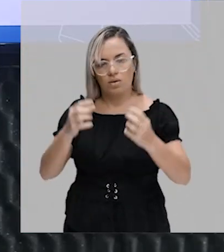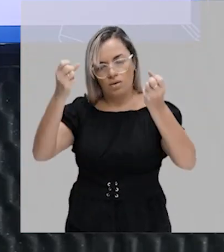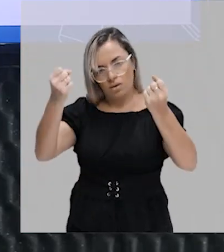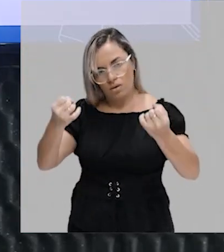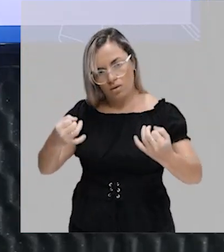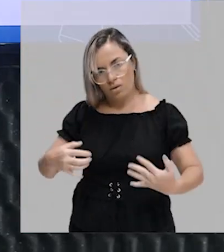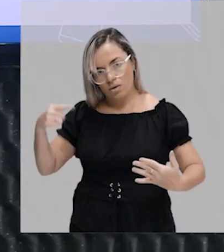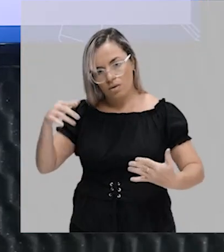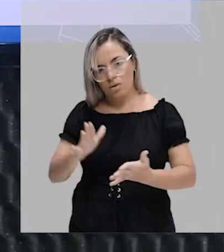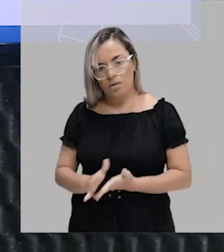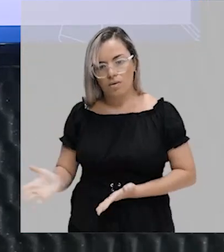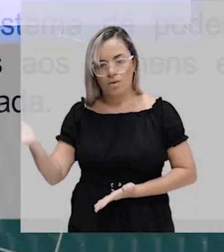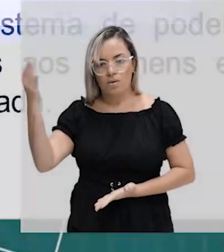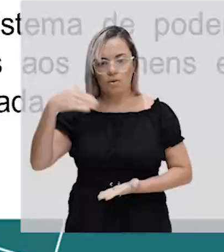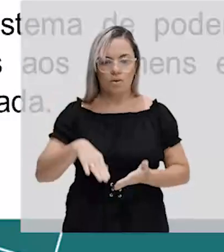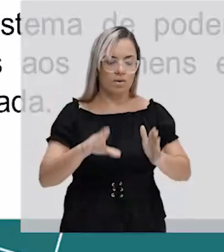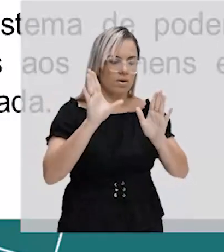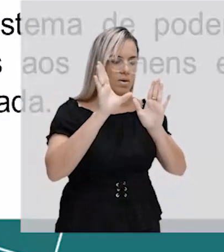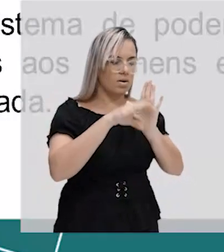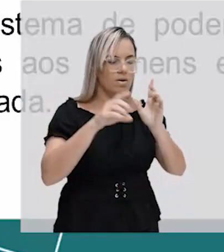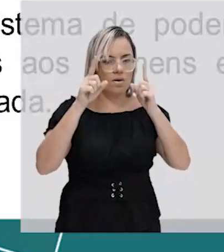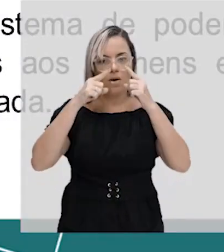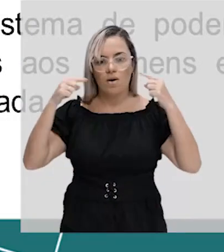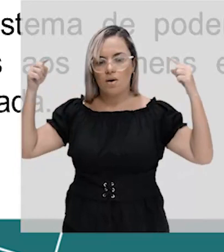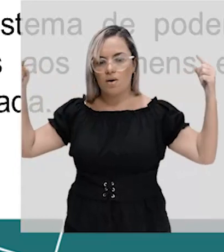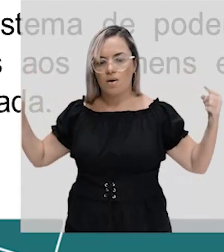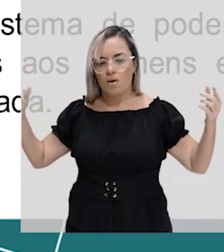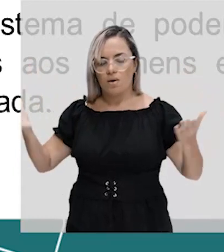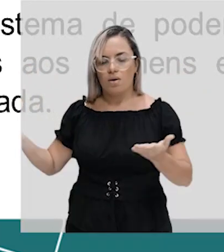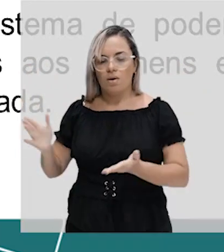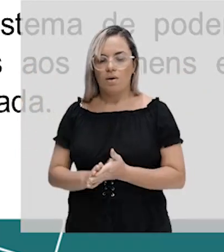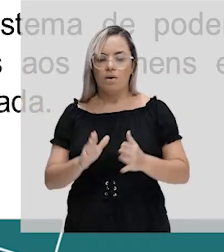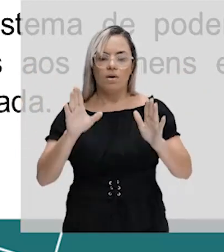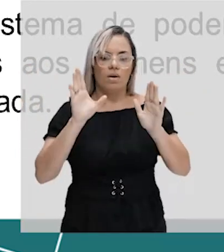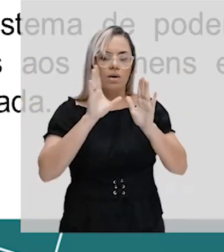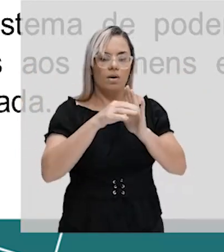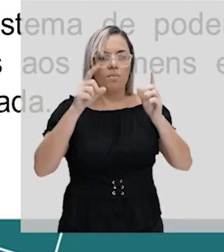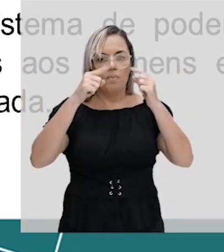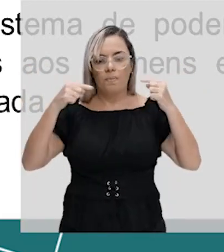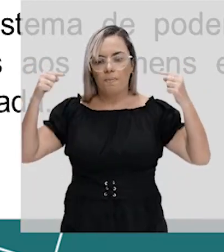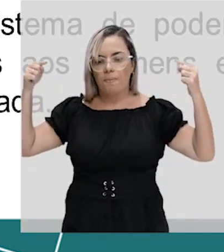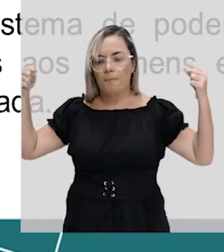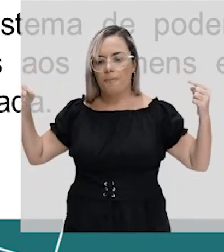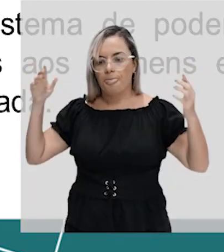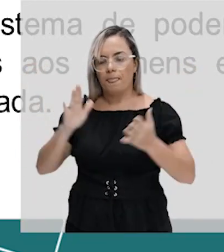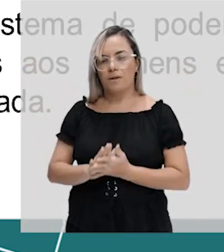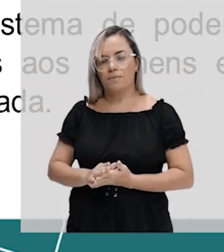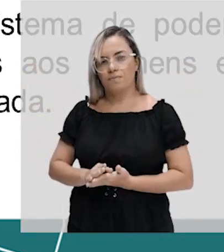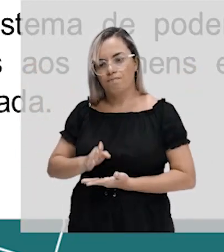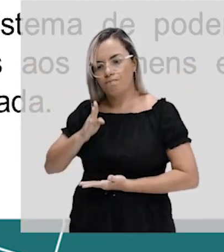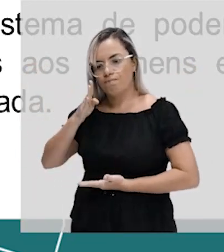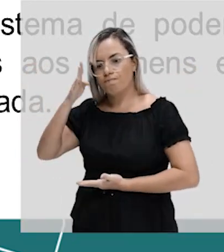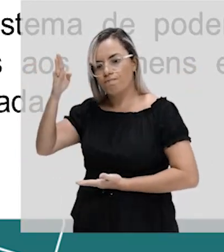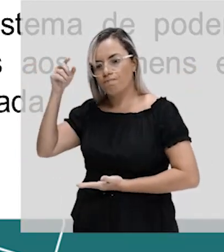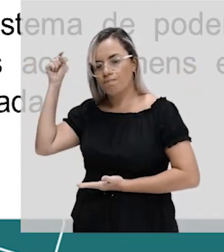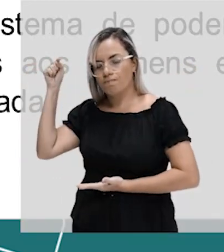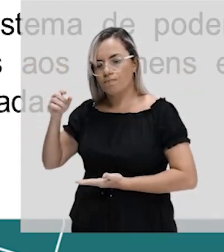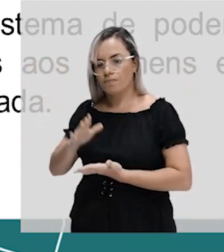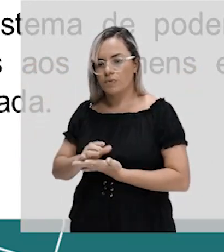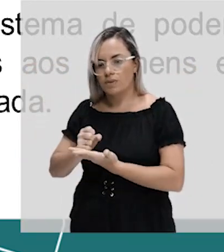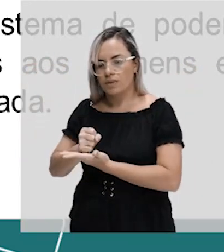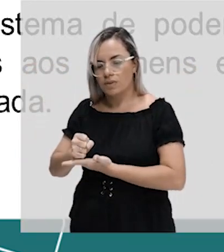sobre patriarcado, começando com o conceito. O conceito de patriarcado é um dos principais